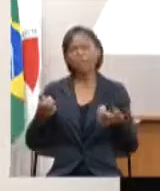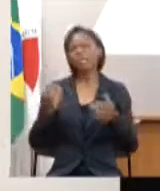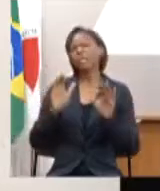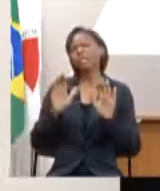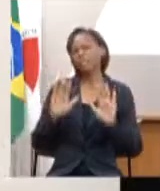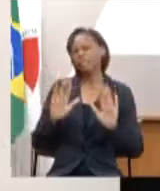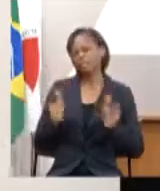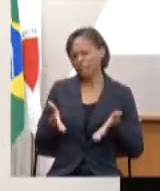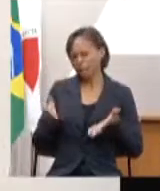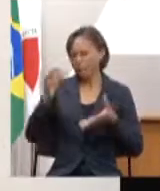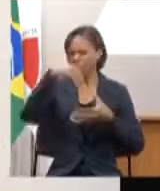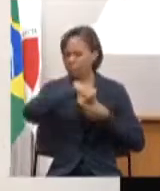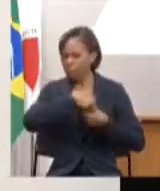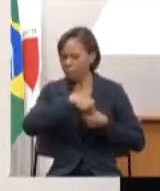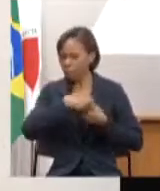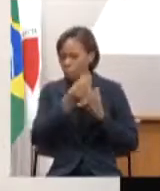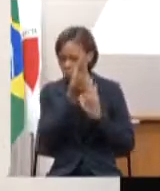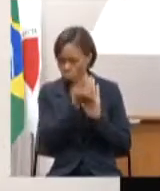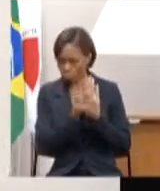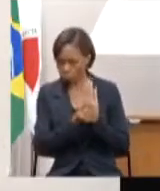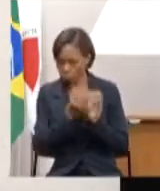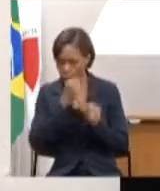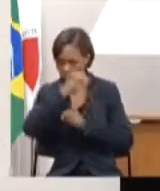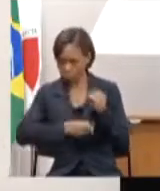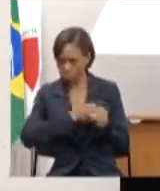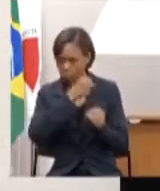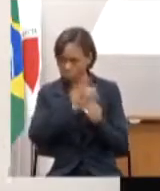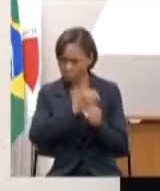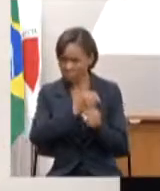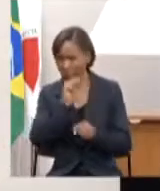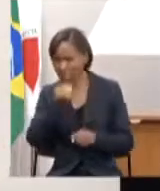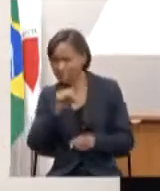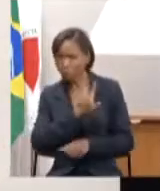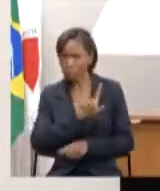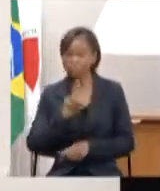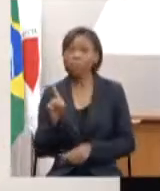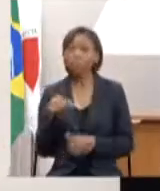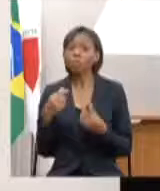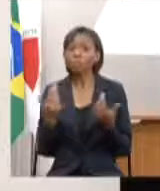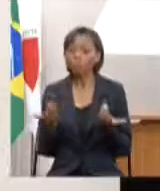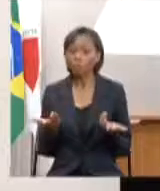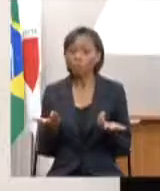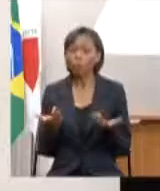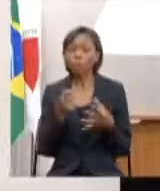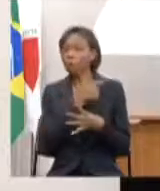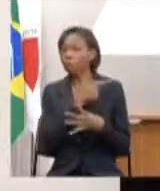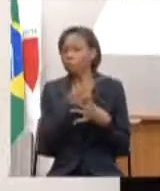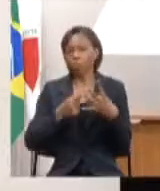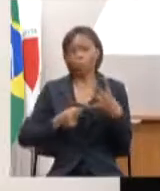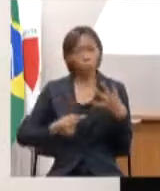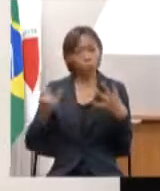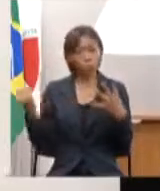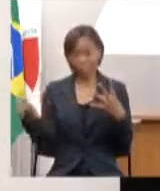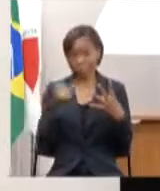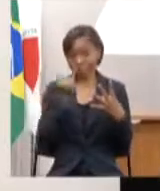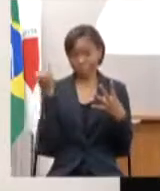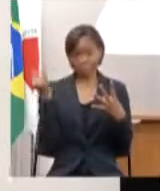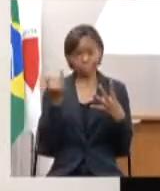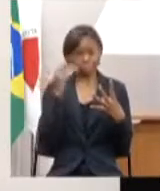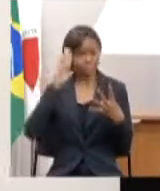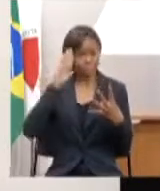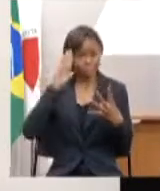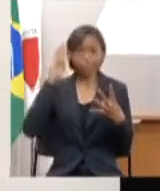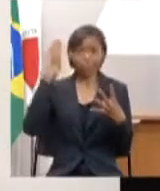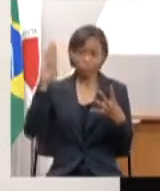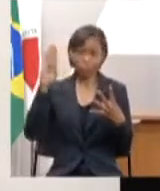orçamento do ano que vem. Eu estou levantando essas questões macro, porque eu imagino que todas elas, algumas